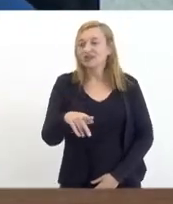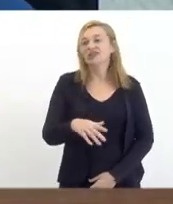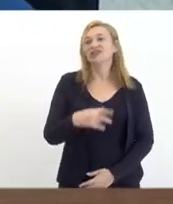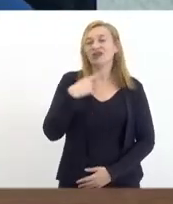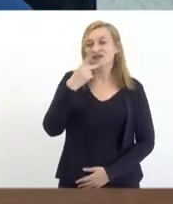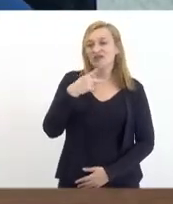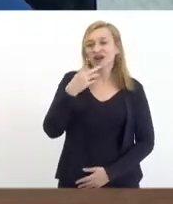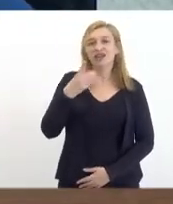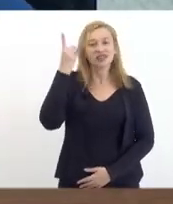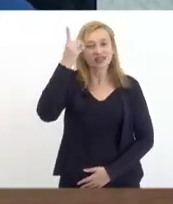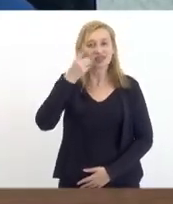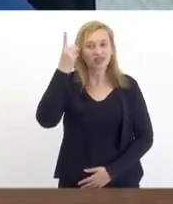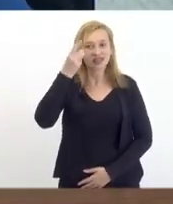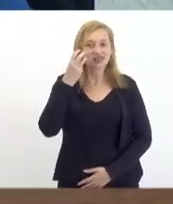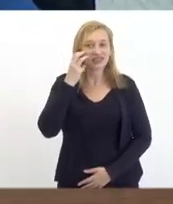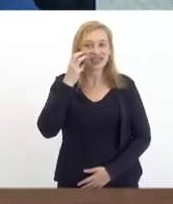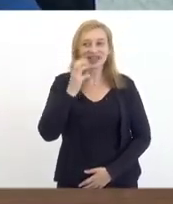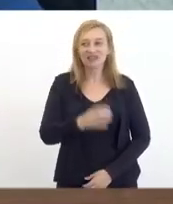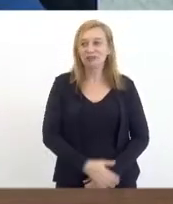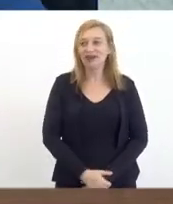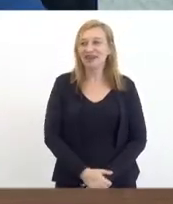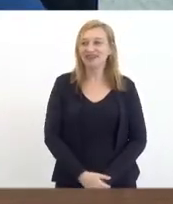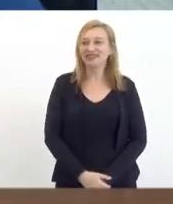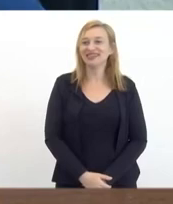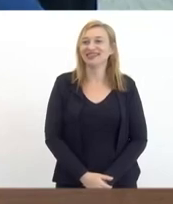palavra o deputado estadual Valdeque Carneiro